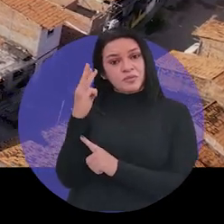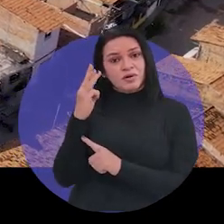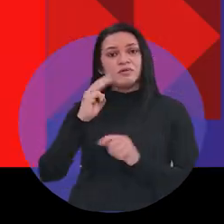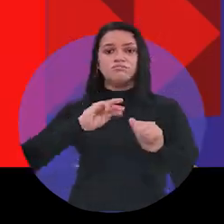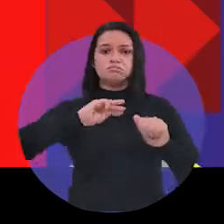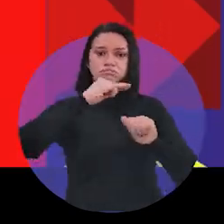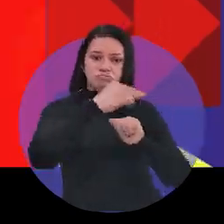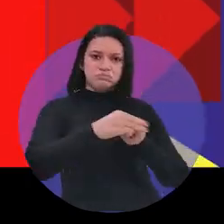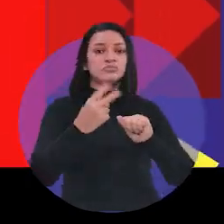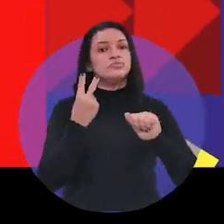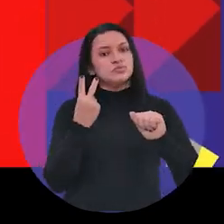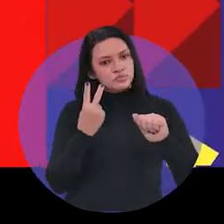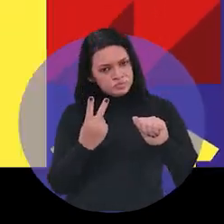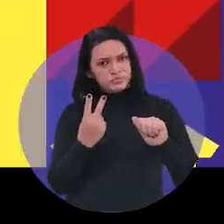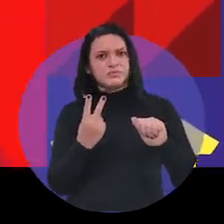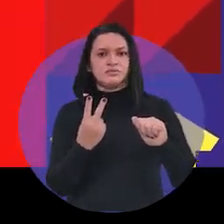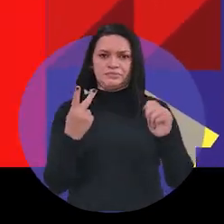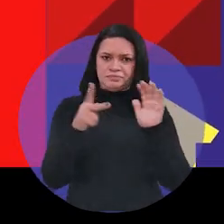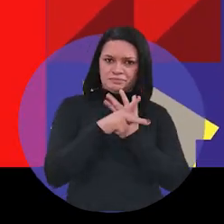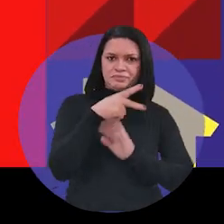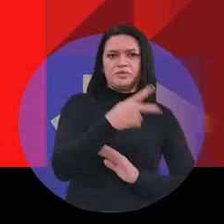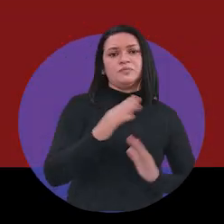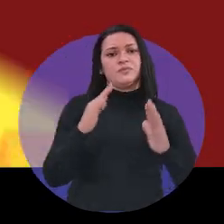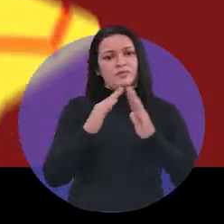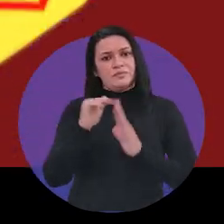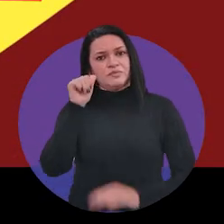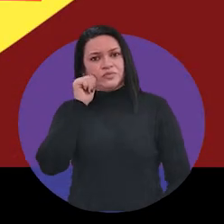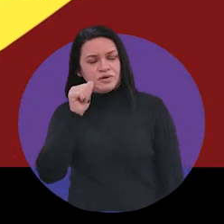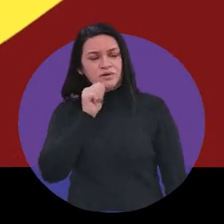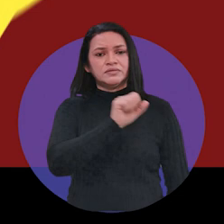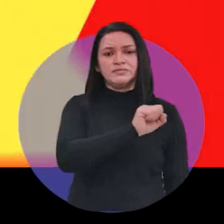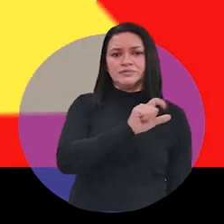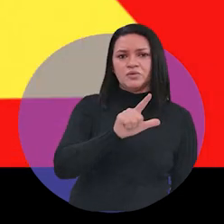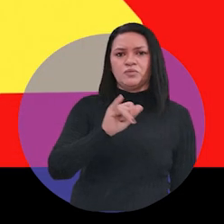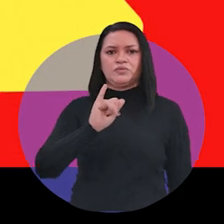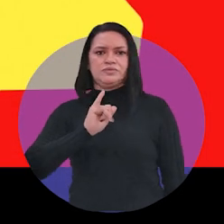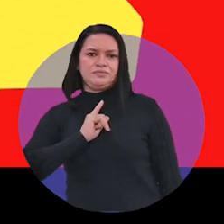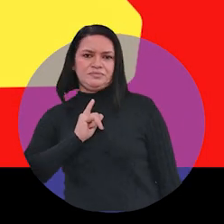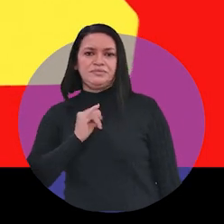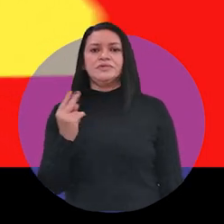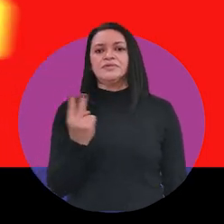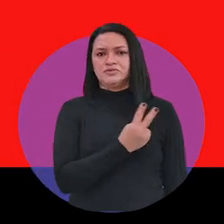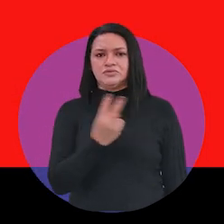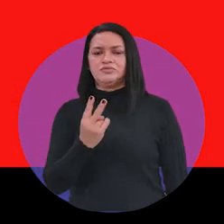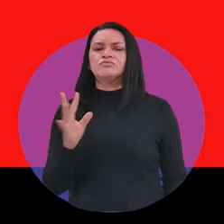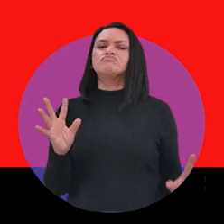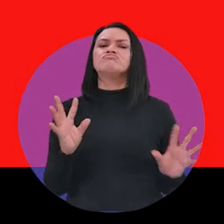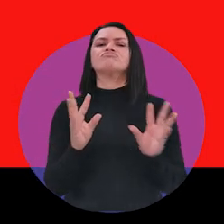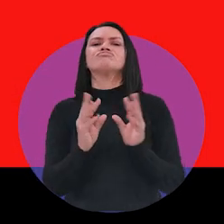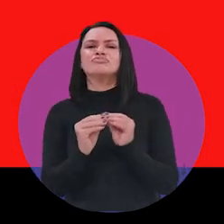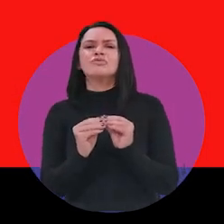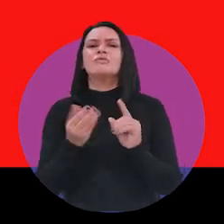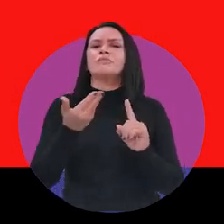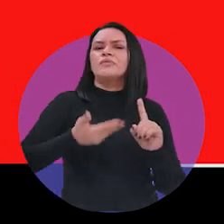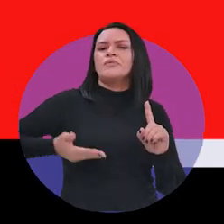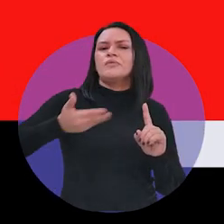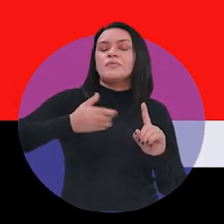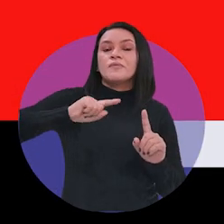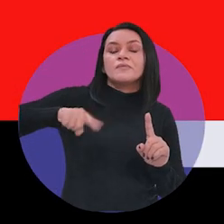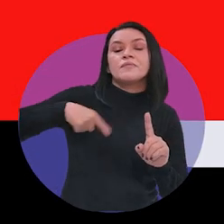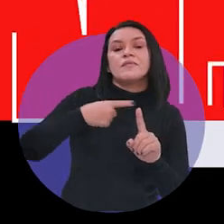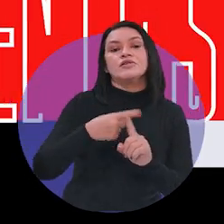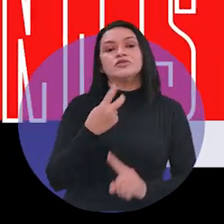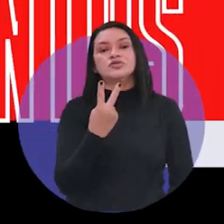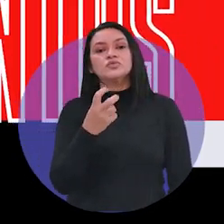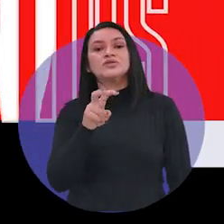Maranhão hoje conta com duas casas da mulher, uma em São Luís e outra em Imperatriz, que juntas já realizaram